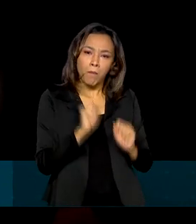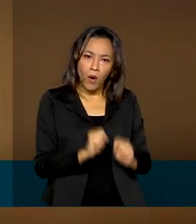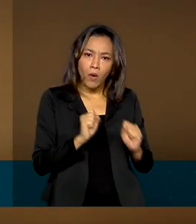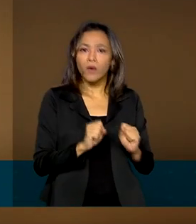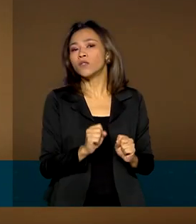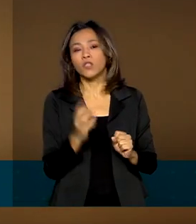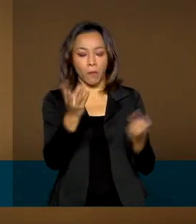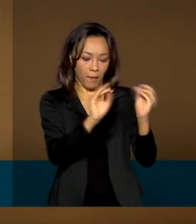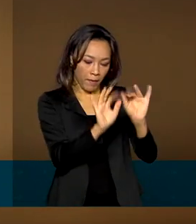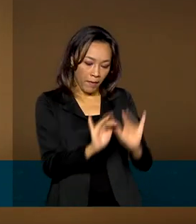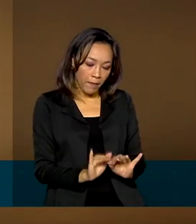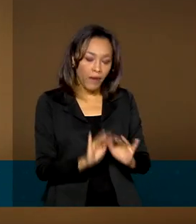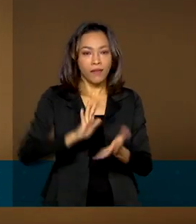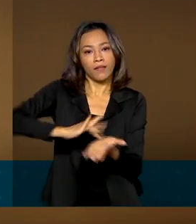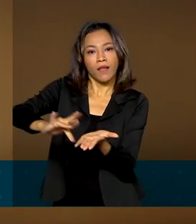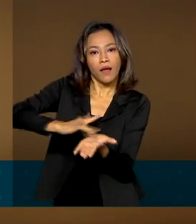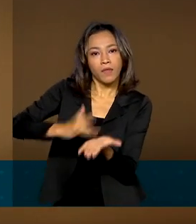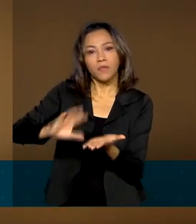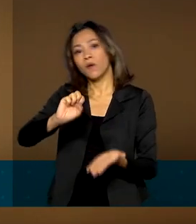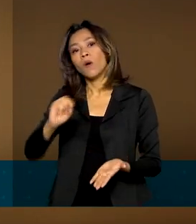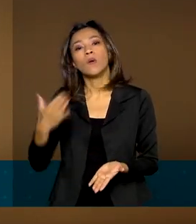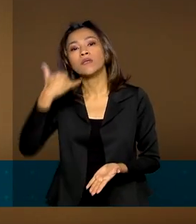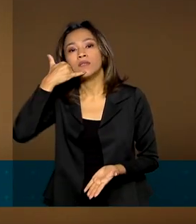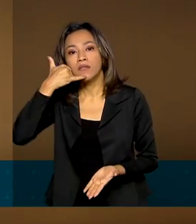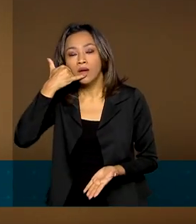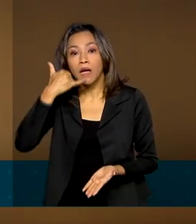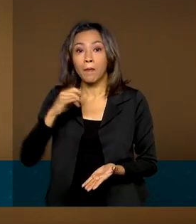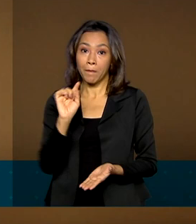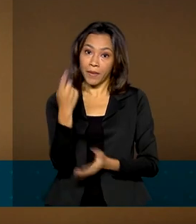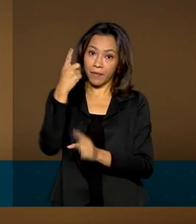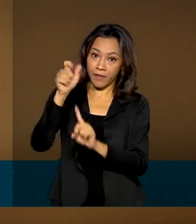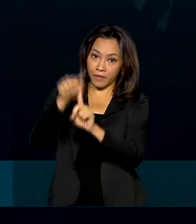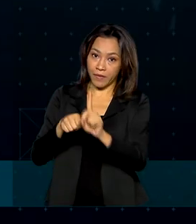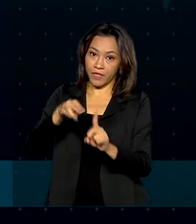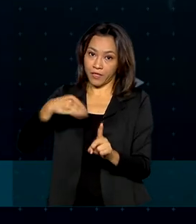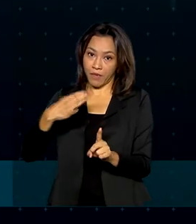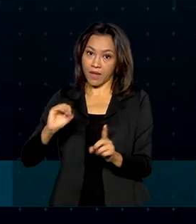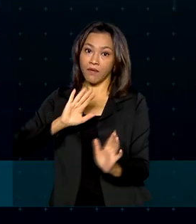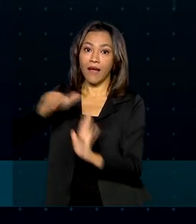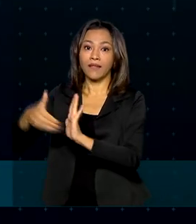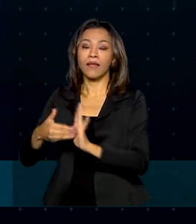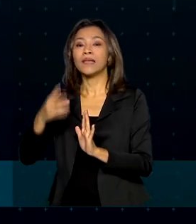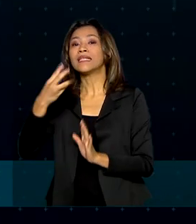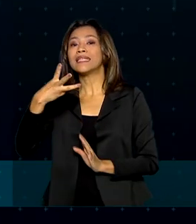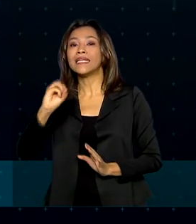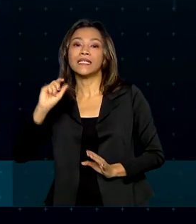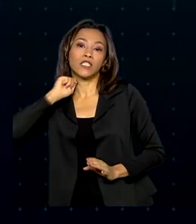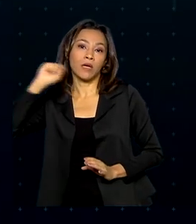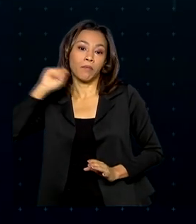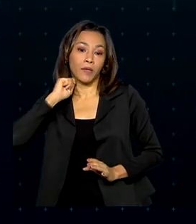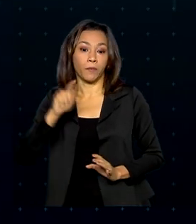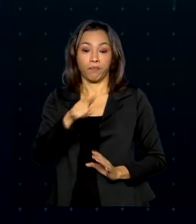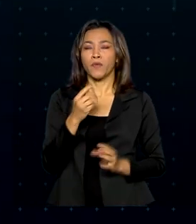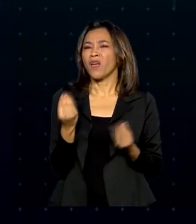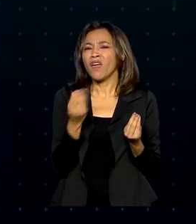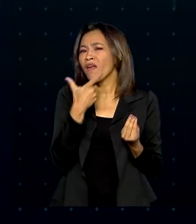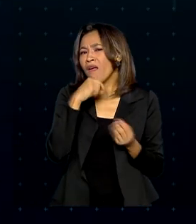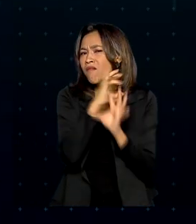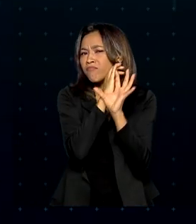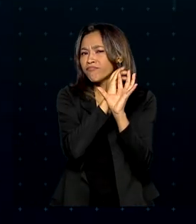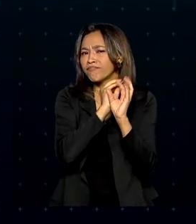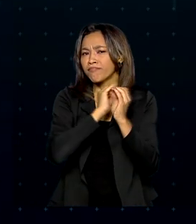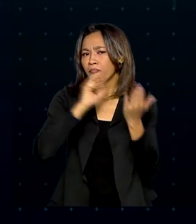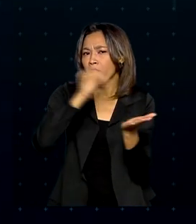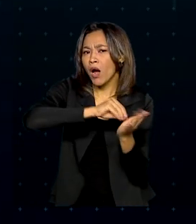computador, tablet ou celular de 1º de março a 30 de abril. Deve declarar quem, em 2020, teve